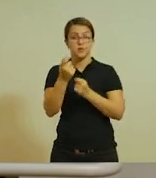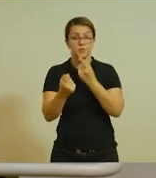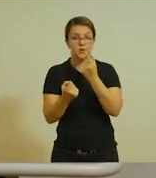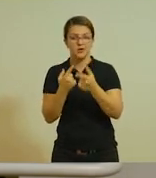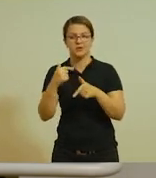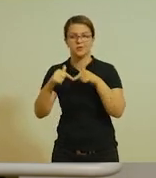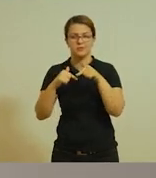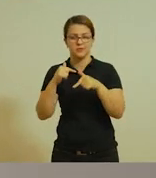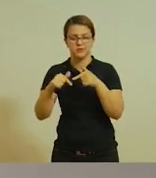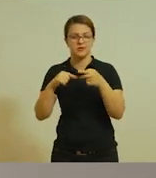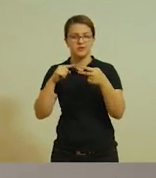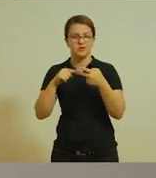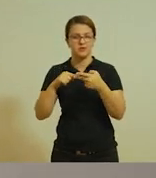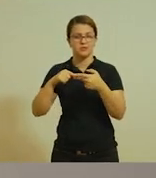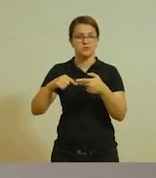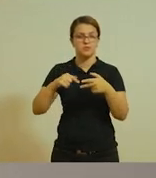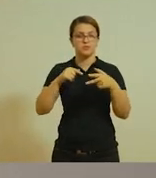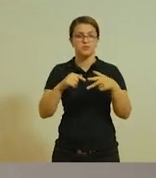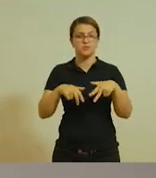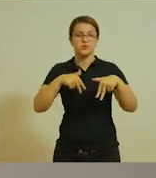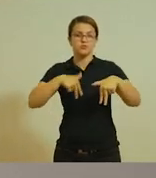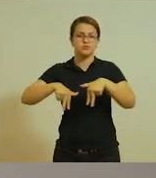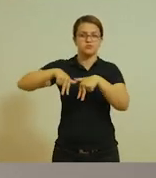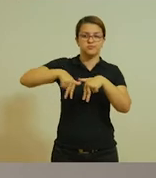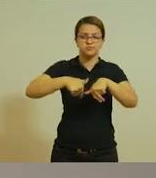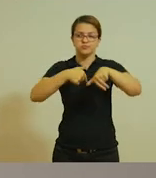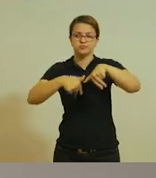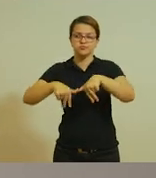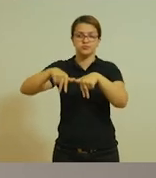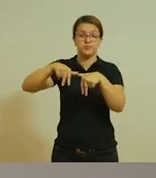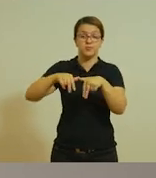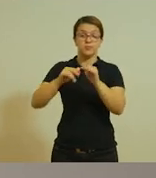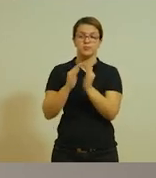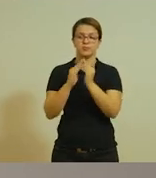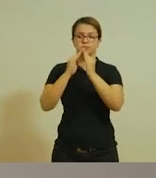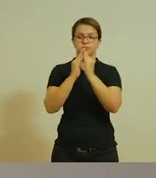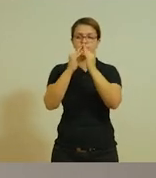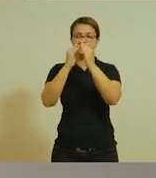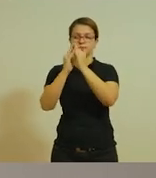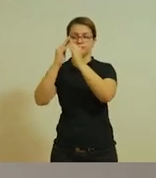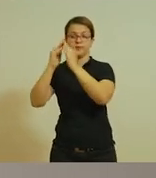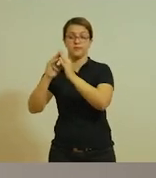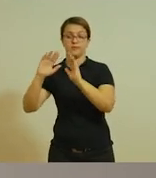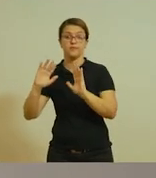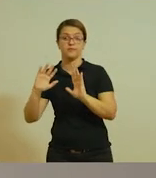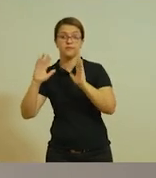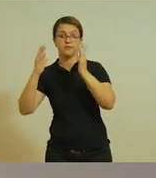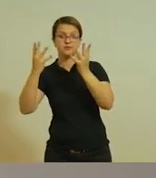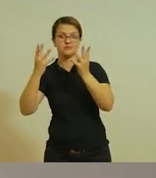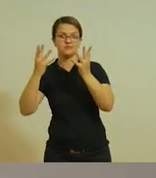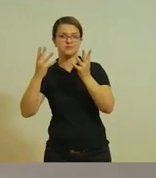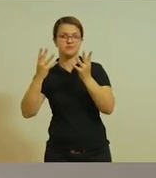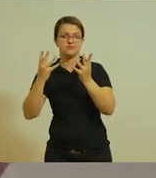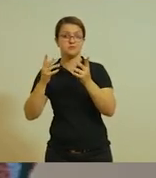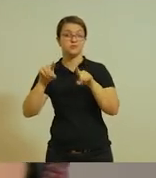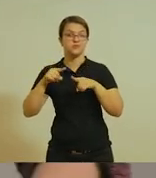Pipoqueiro, quadrilha, balão, festa e som.